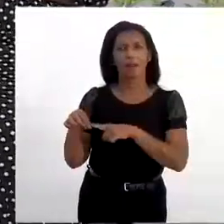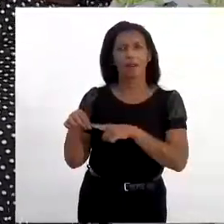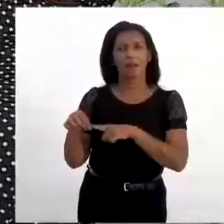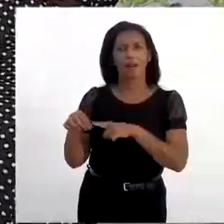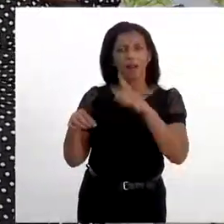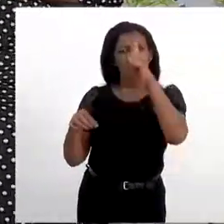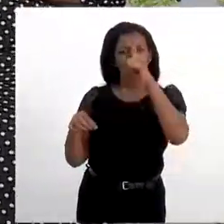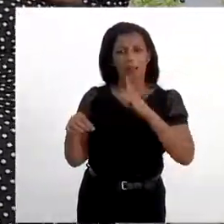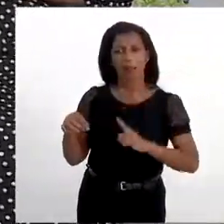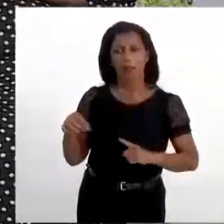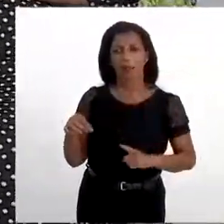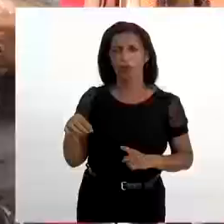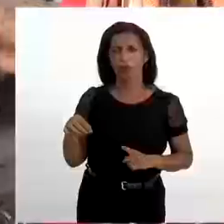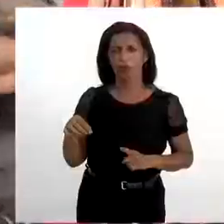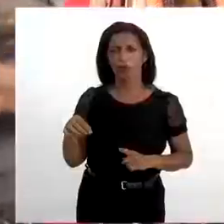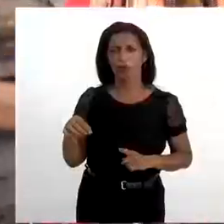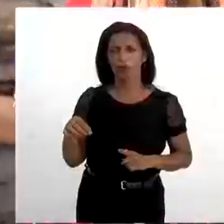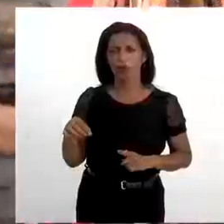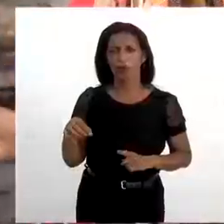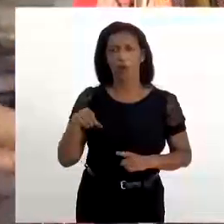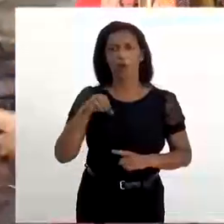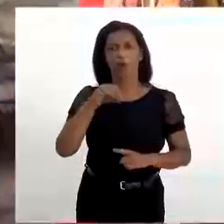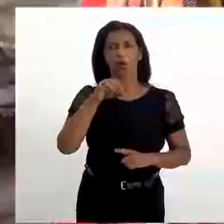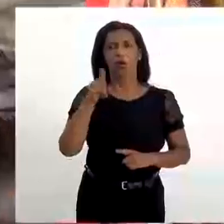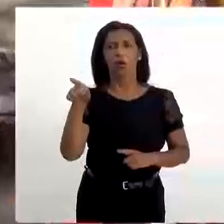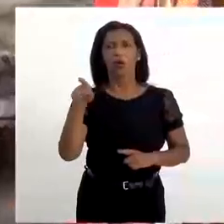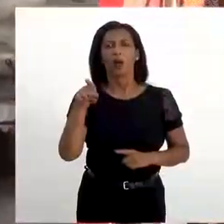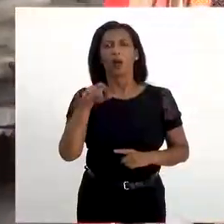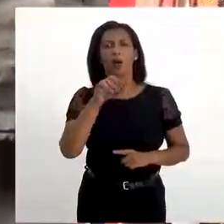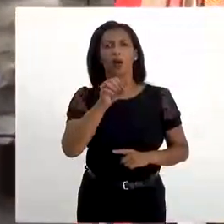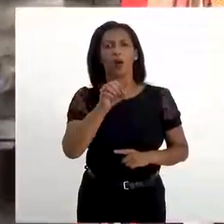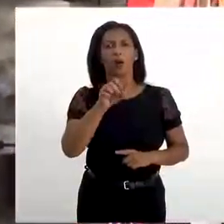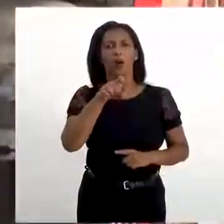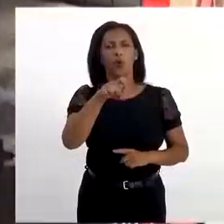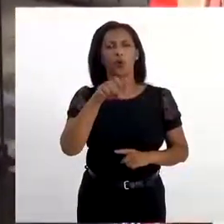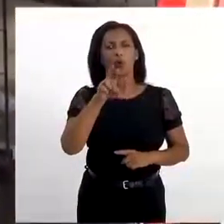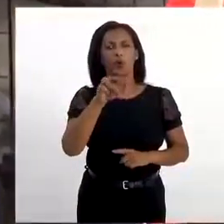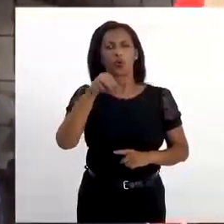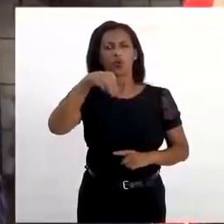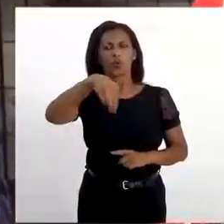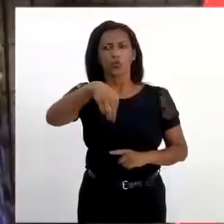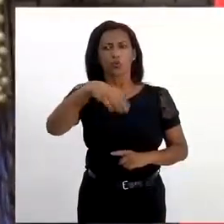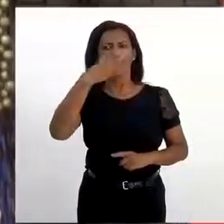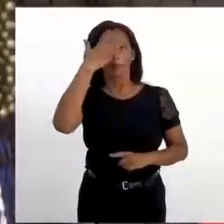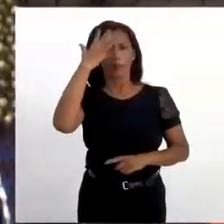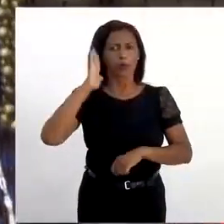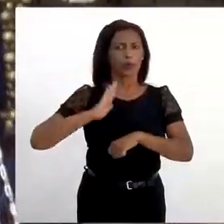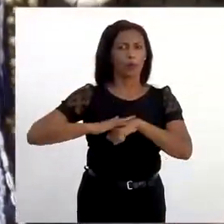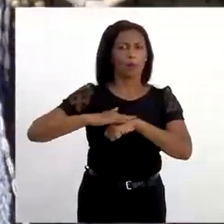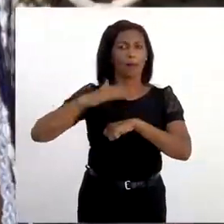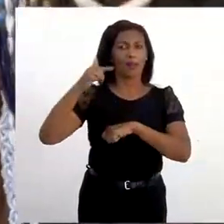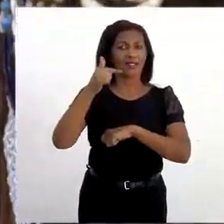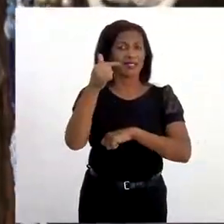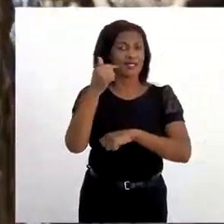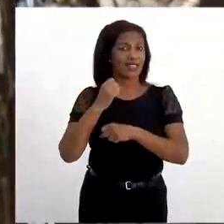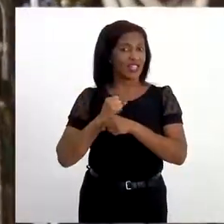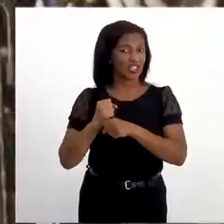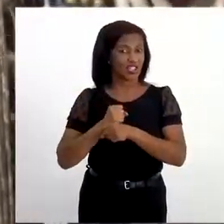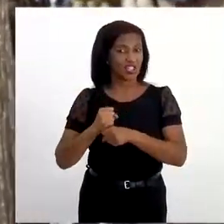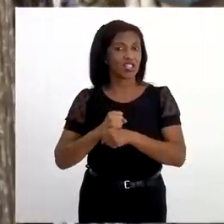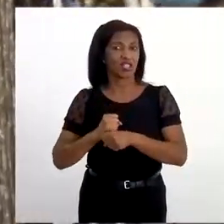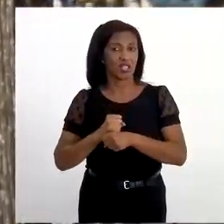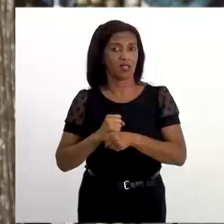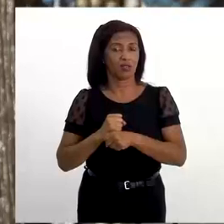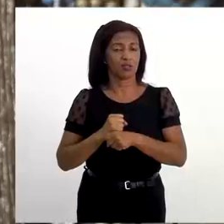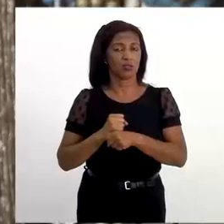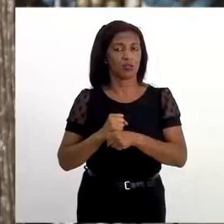A de Oxum. Ali, No meio. Isso. Ah, então. Isso aqui é um fio que a pessoa, quando já tem mais de sete anos de iniciar... Então ela